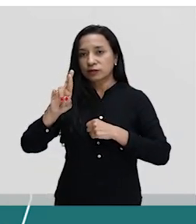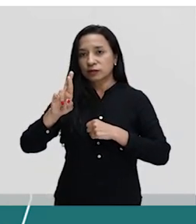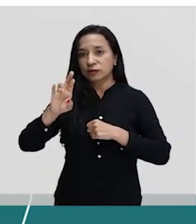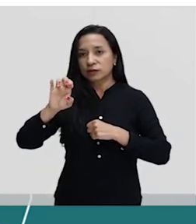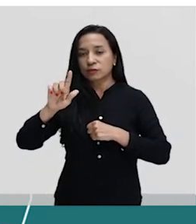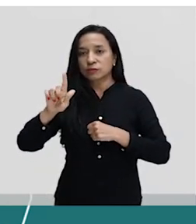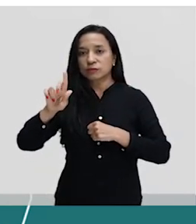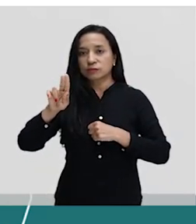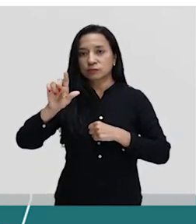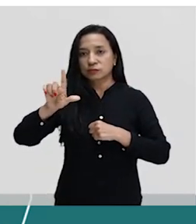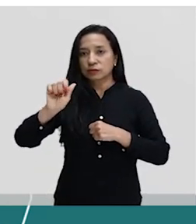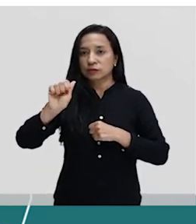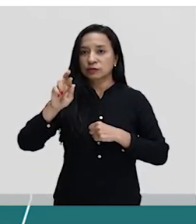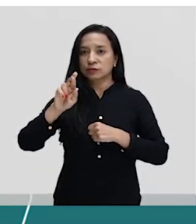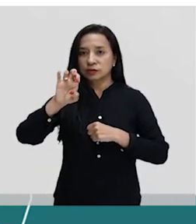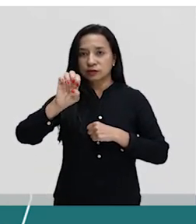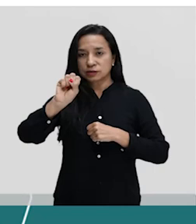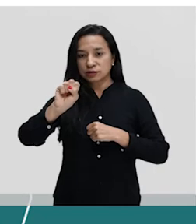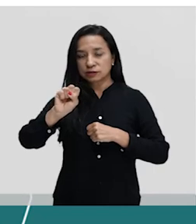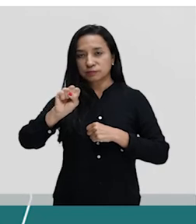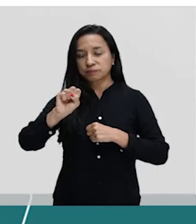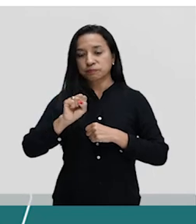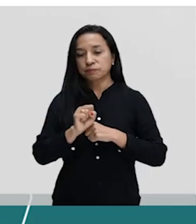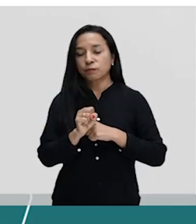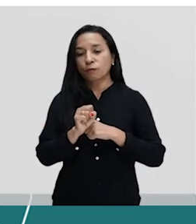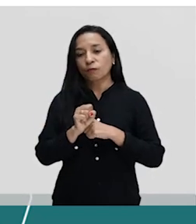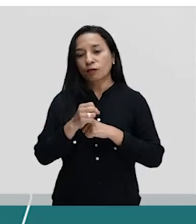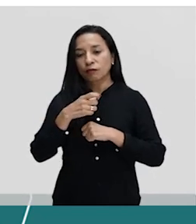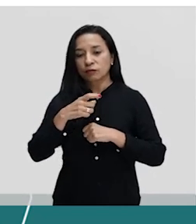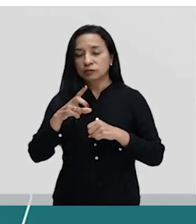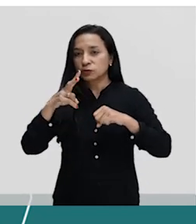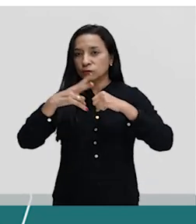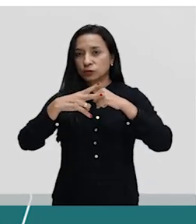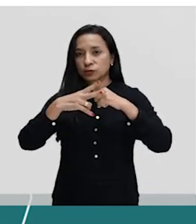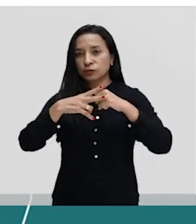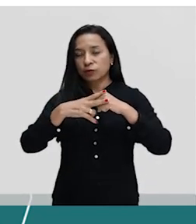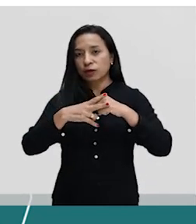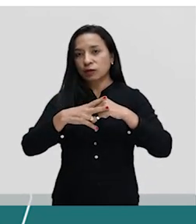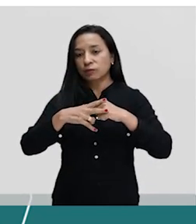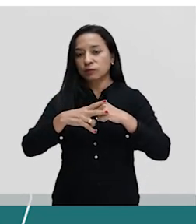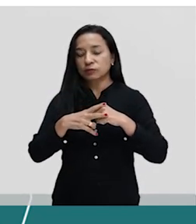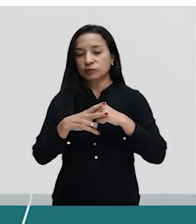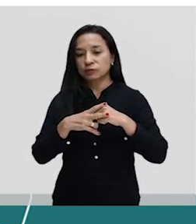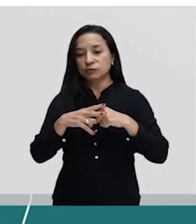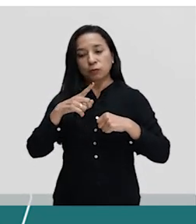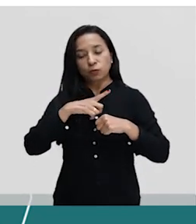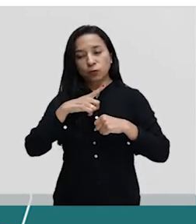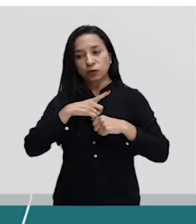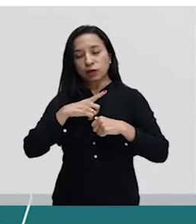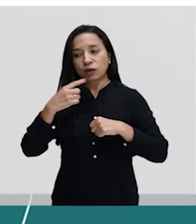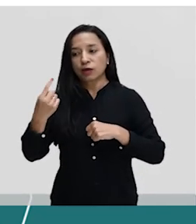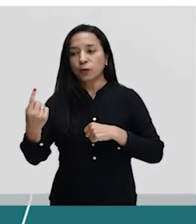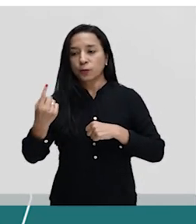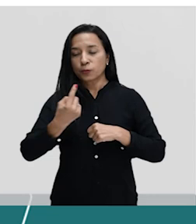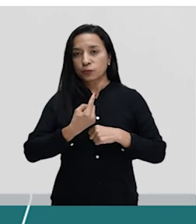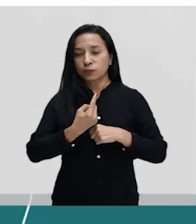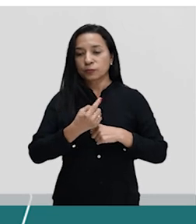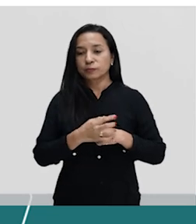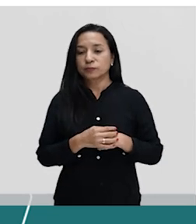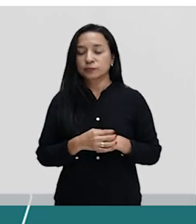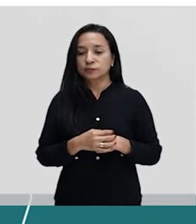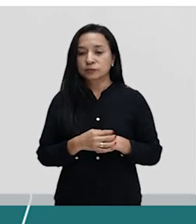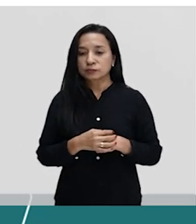indicativo, que são os verbos tener e venir, que são ter e vir, tá? Então,